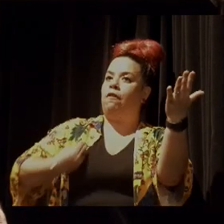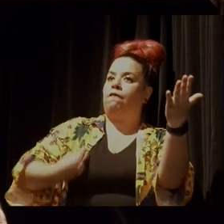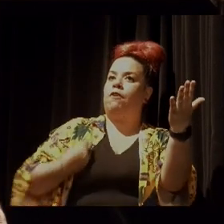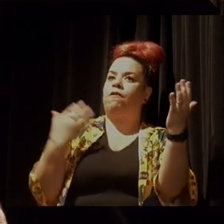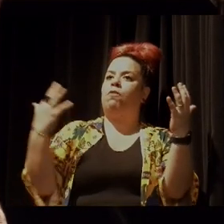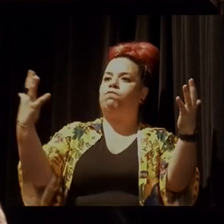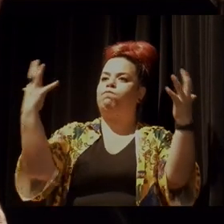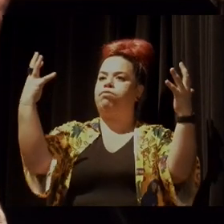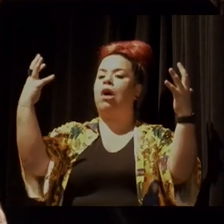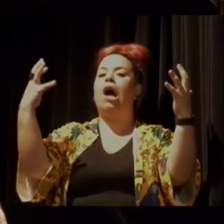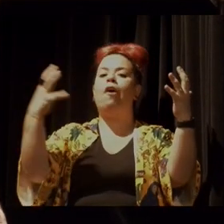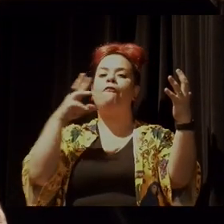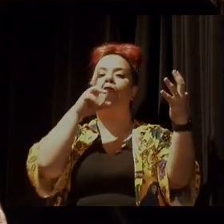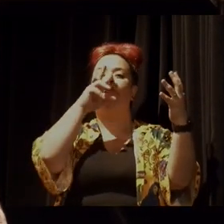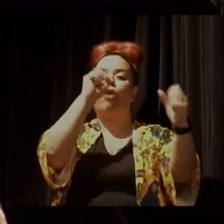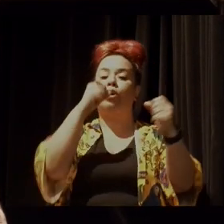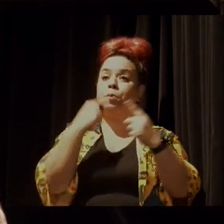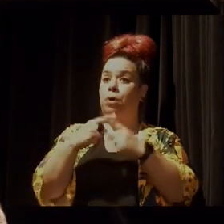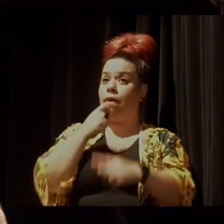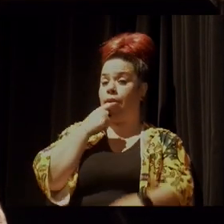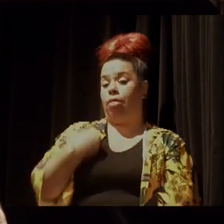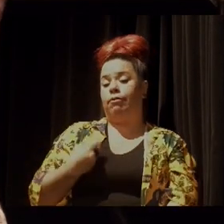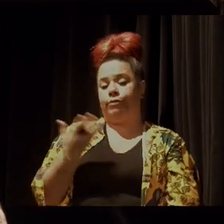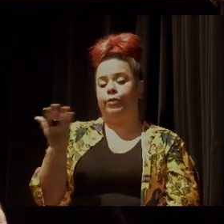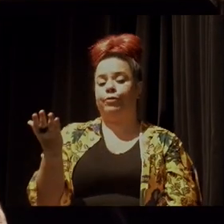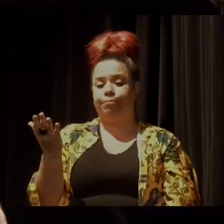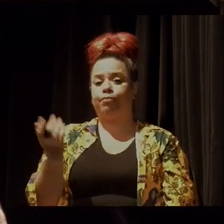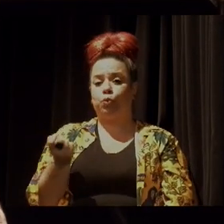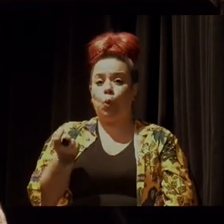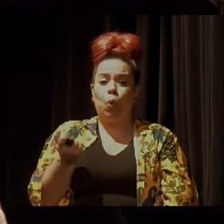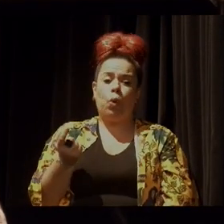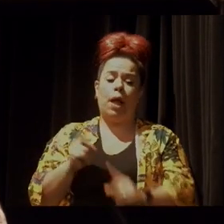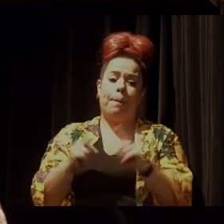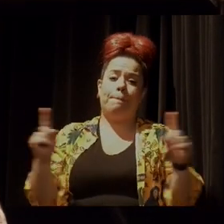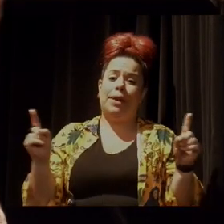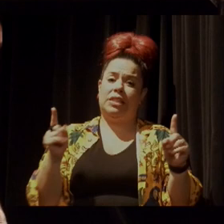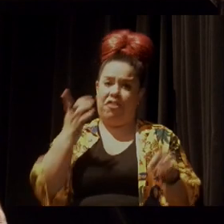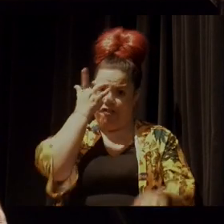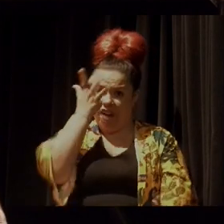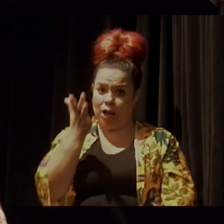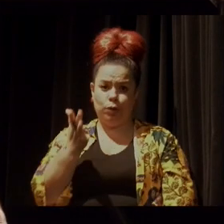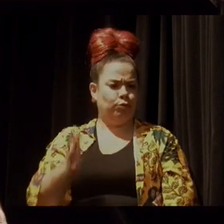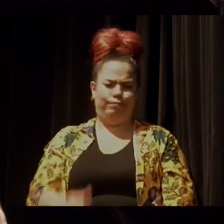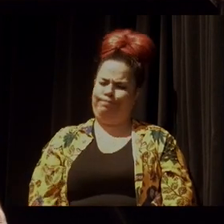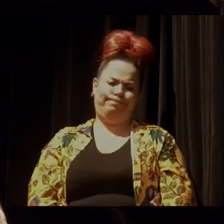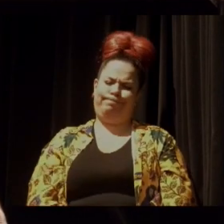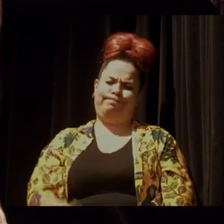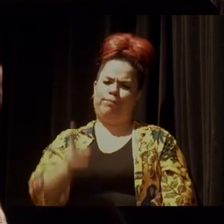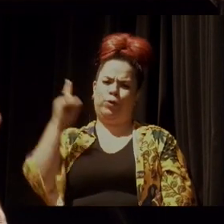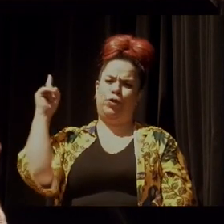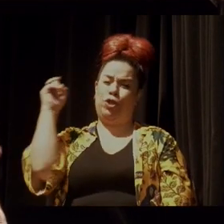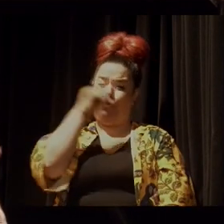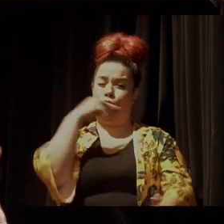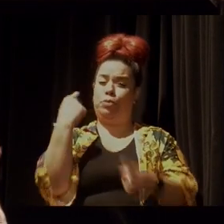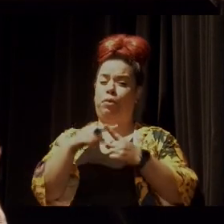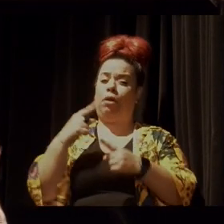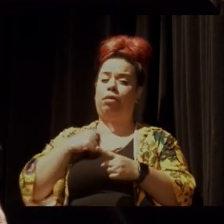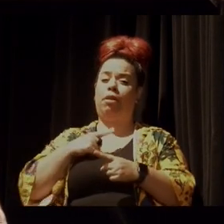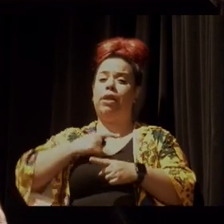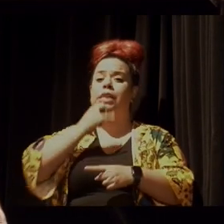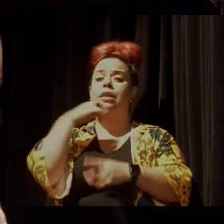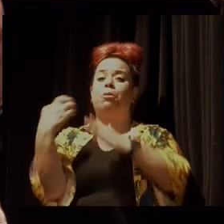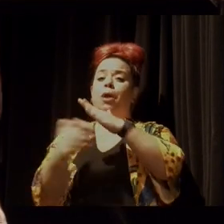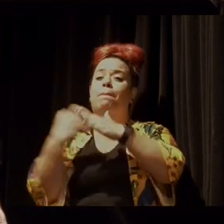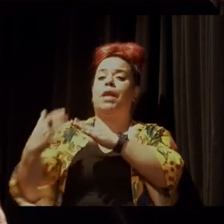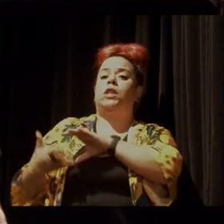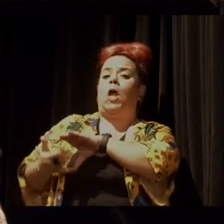ainda resta dela, na verdade. Mas também não é fácil, porque vivem sobre constância e ameaça das grandes mineradoras,